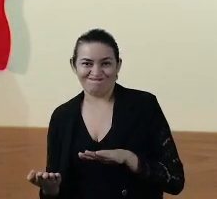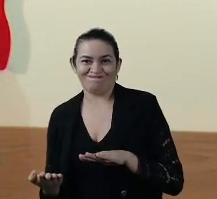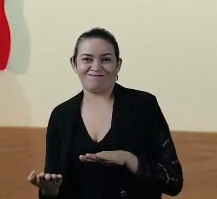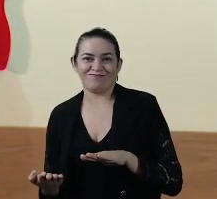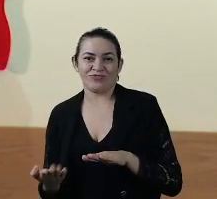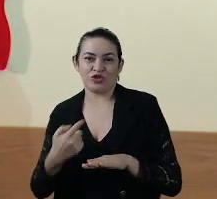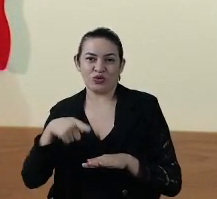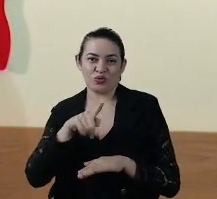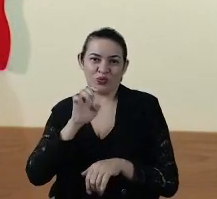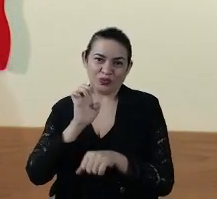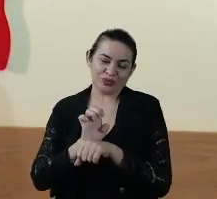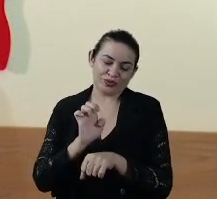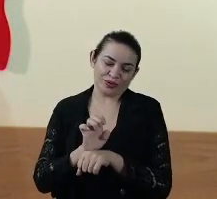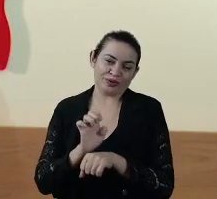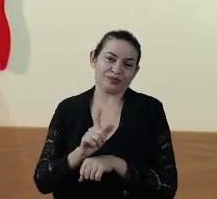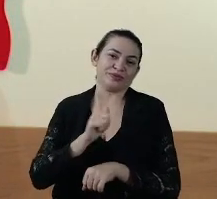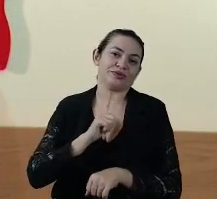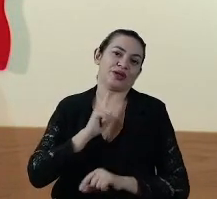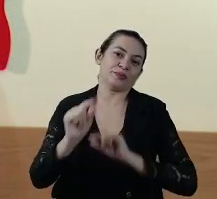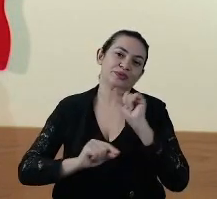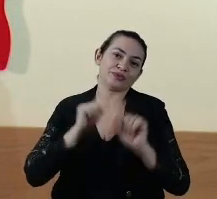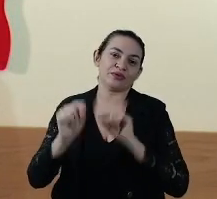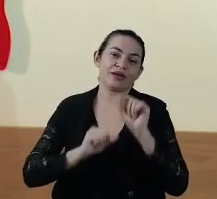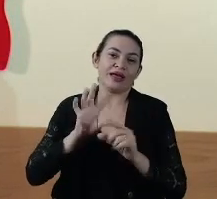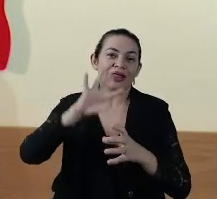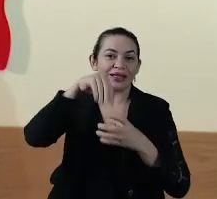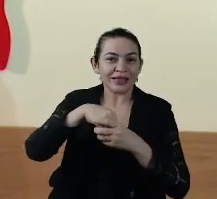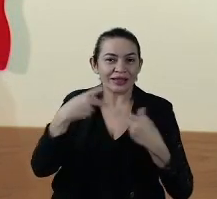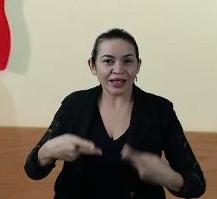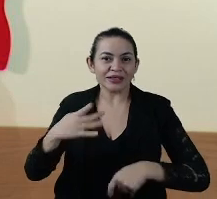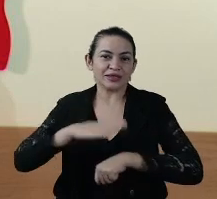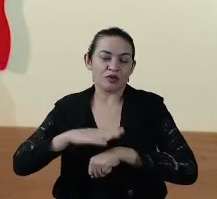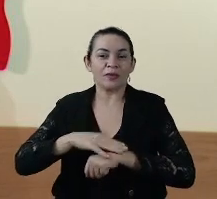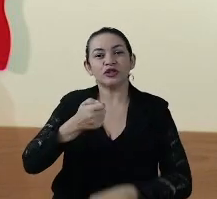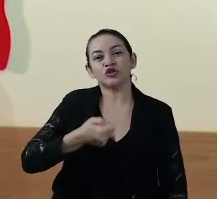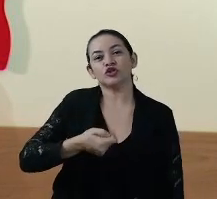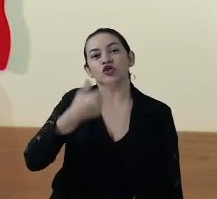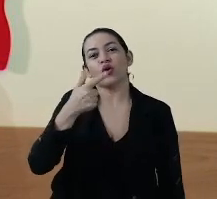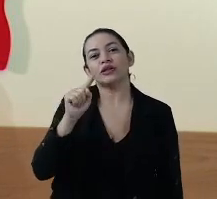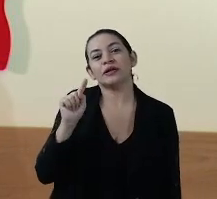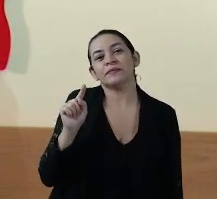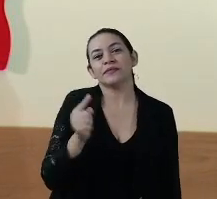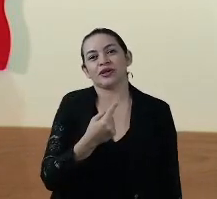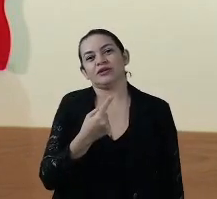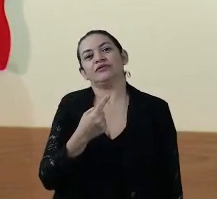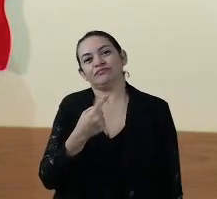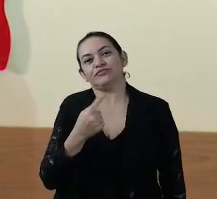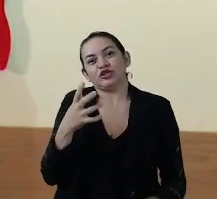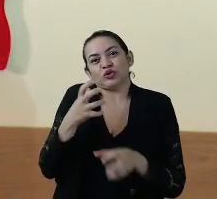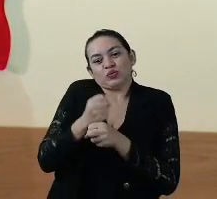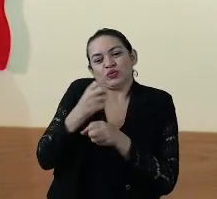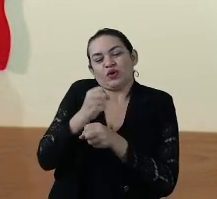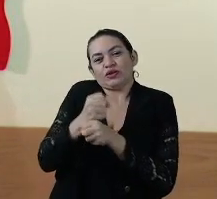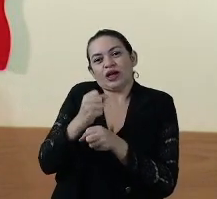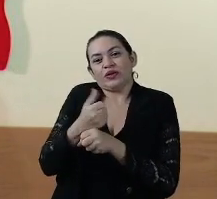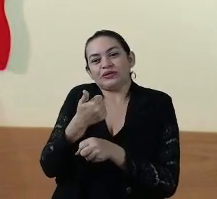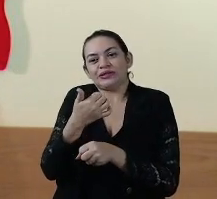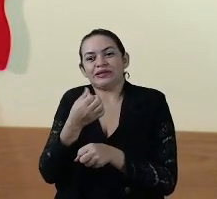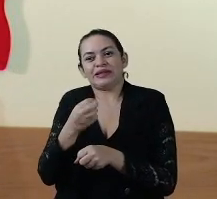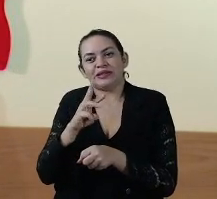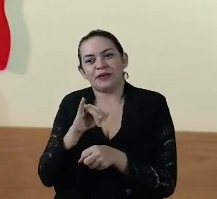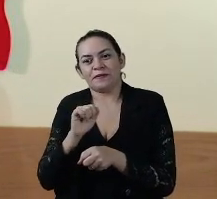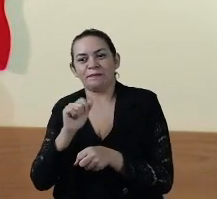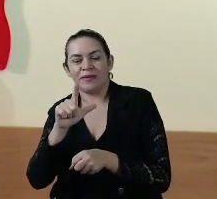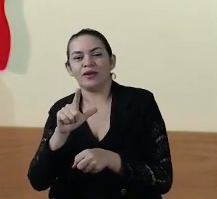Então, nós temos casos ativos, neste momento, 12 mil, de um total de 16 mil casos confirmados,